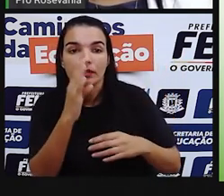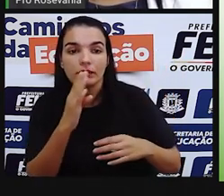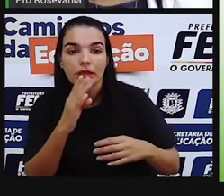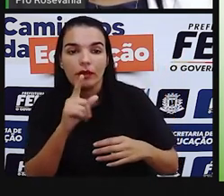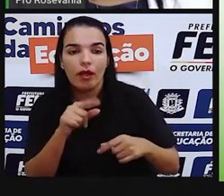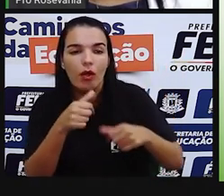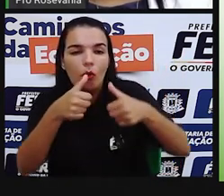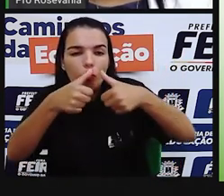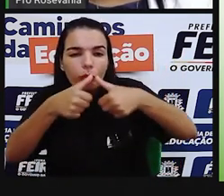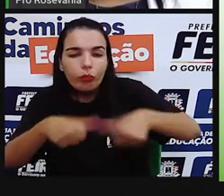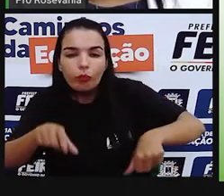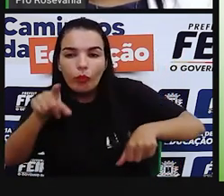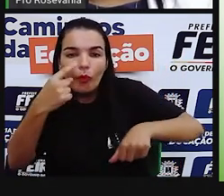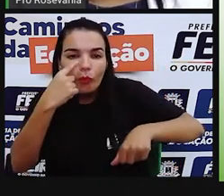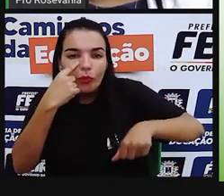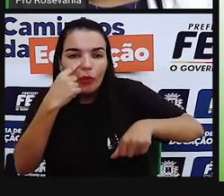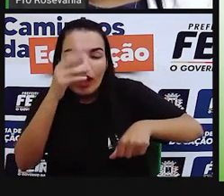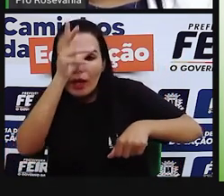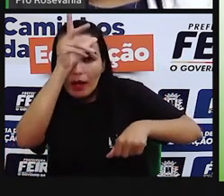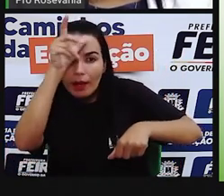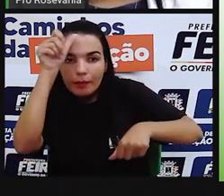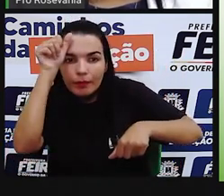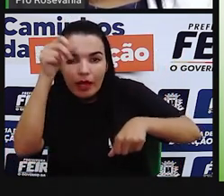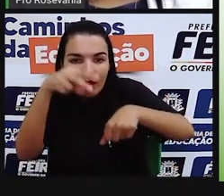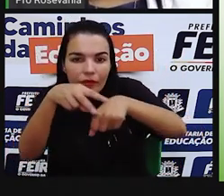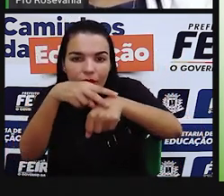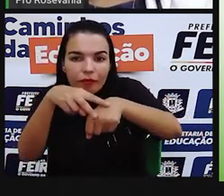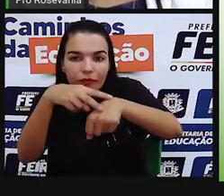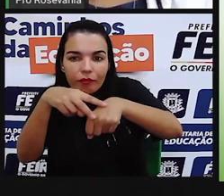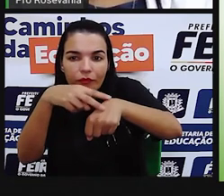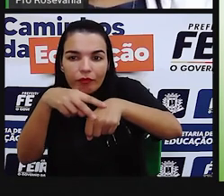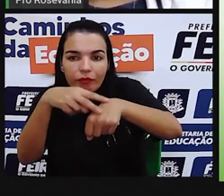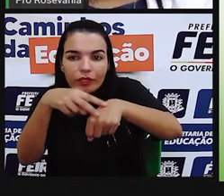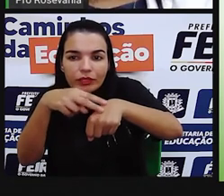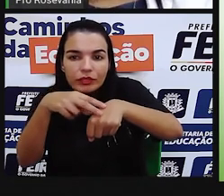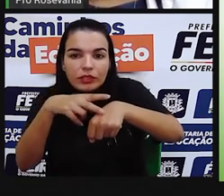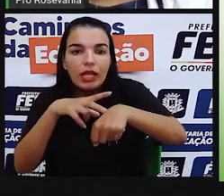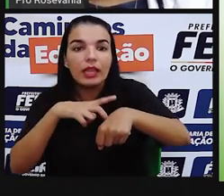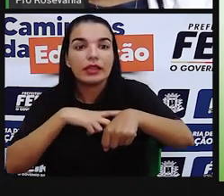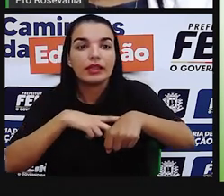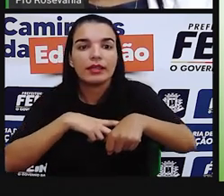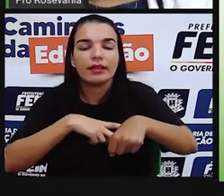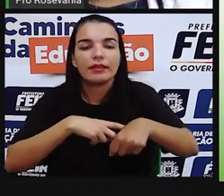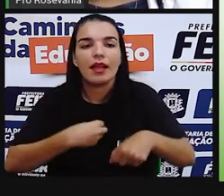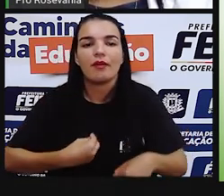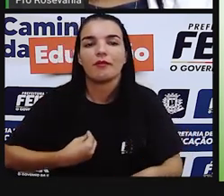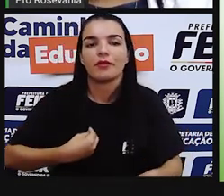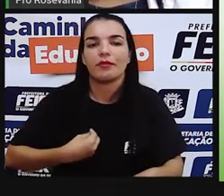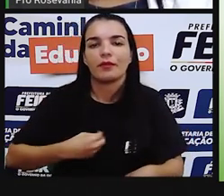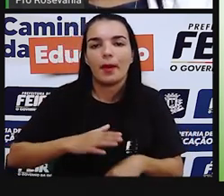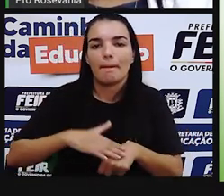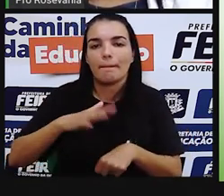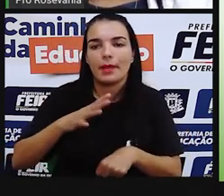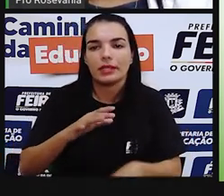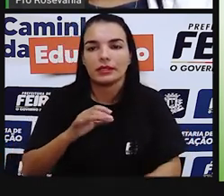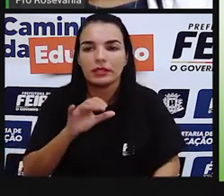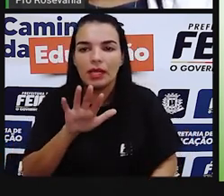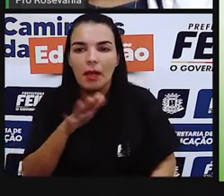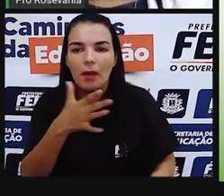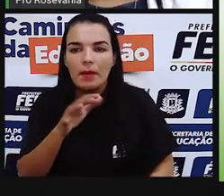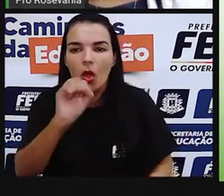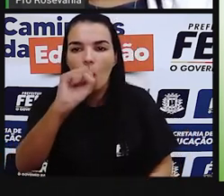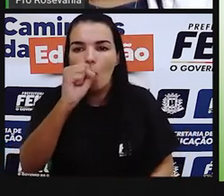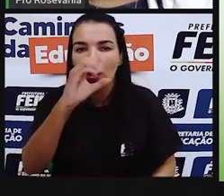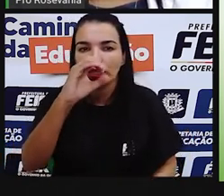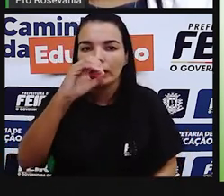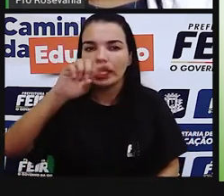E a gente vai observar que esse verde só fica em cima da Amazônia, Aí, depois, vem a sua azul, né? Que é a maior